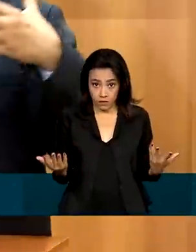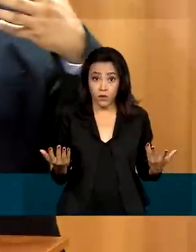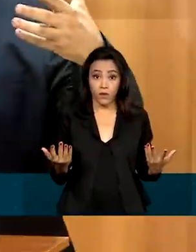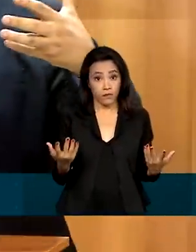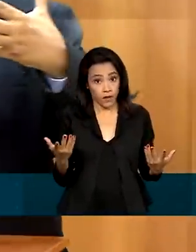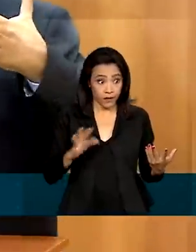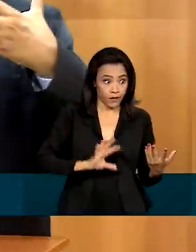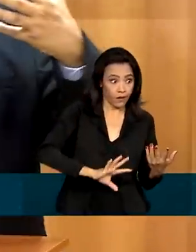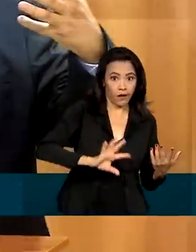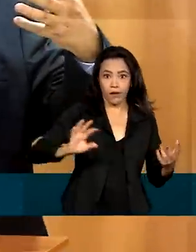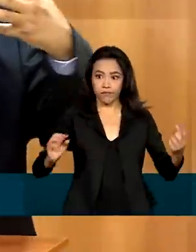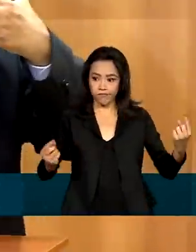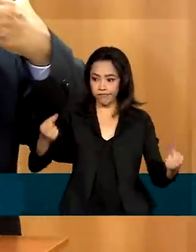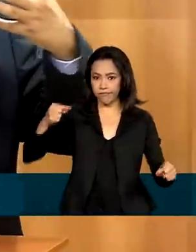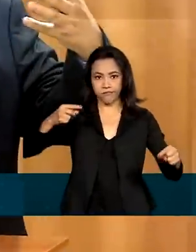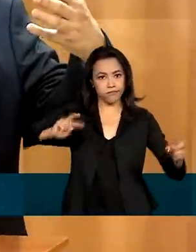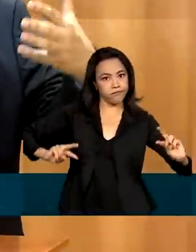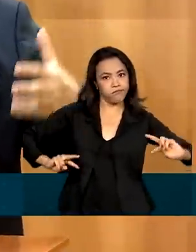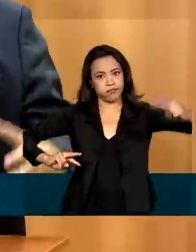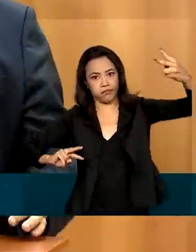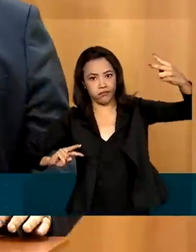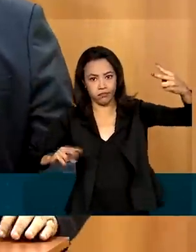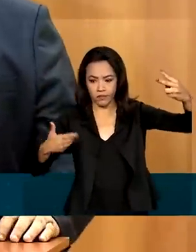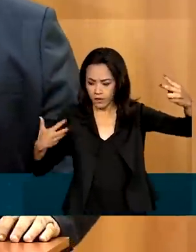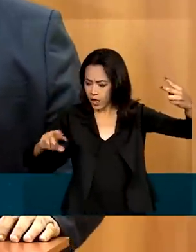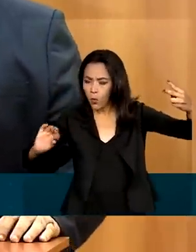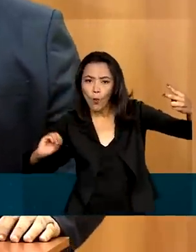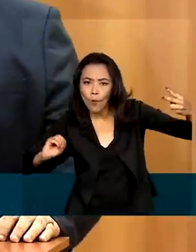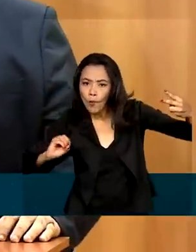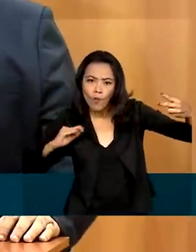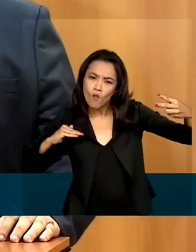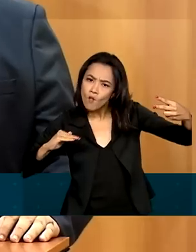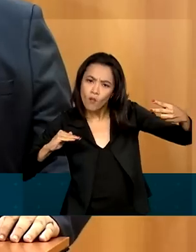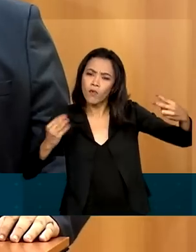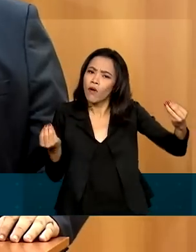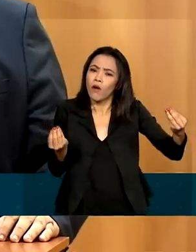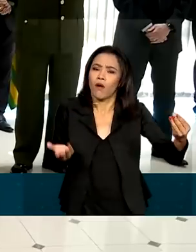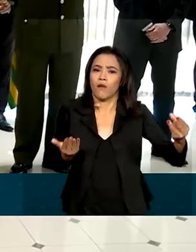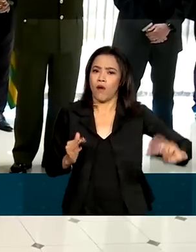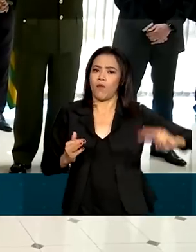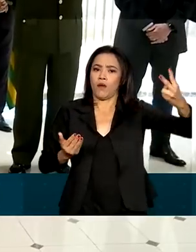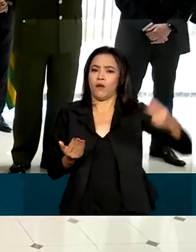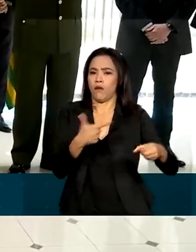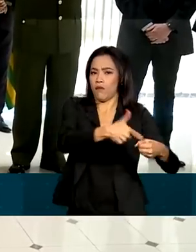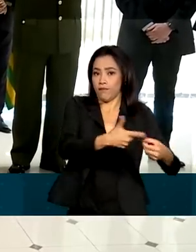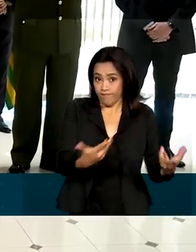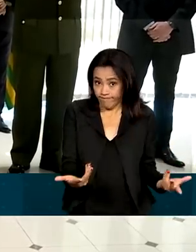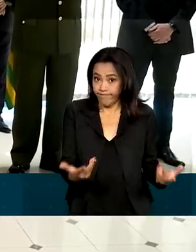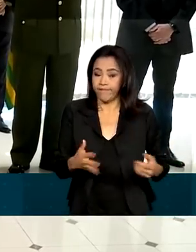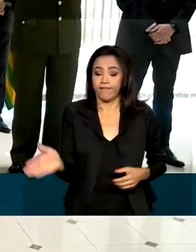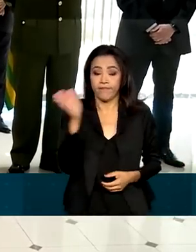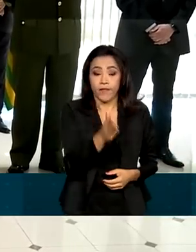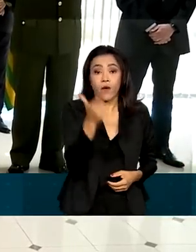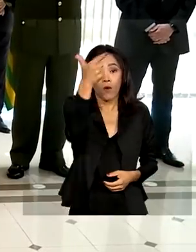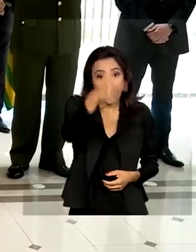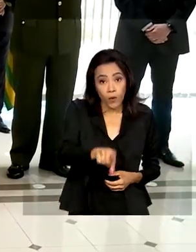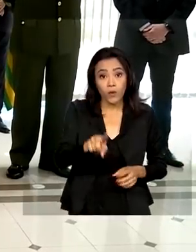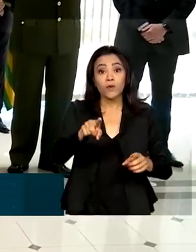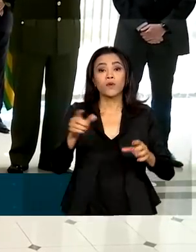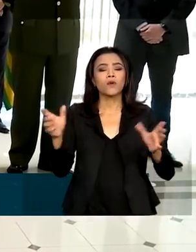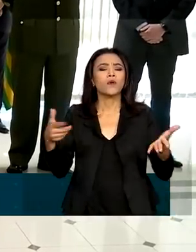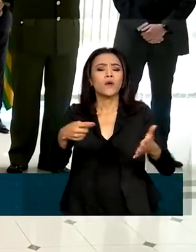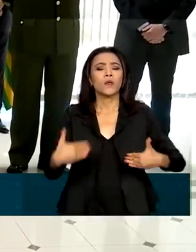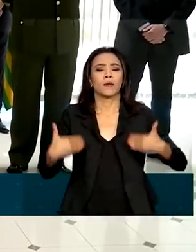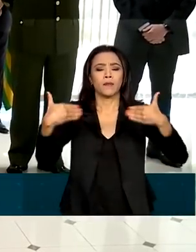haja esta descoordenação no que se refere a preços. Na pasta da defesa, o novo